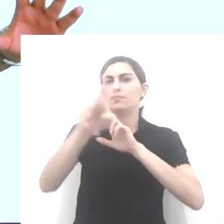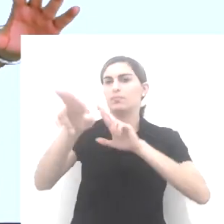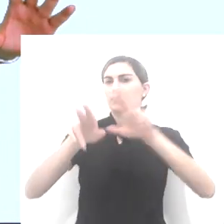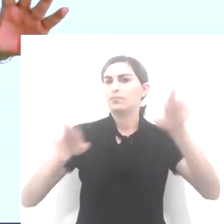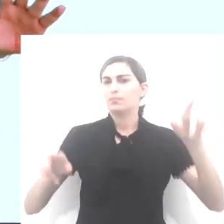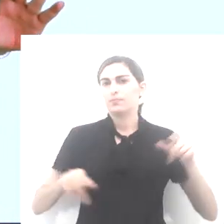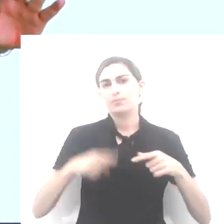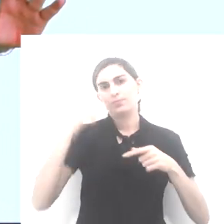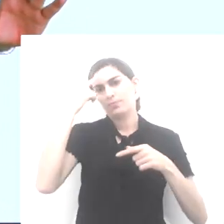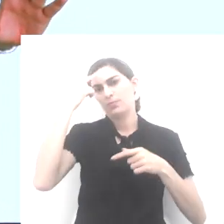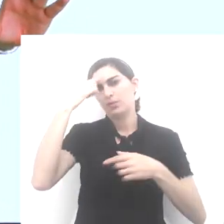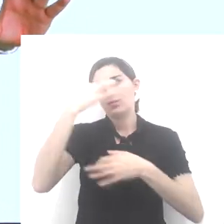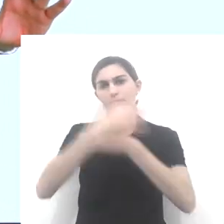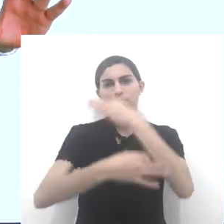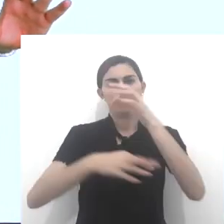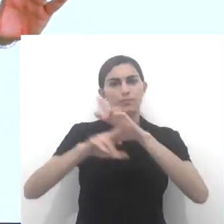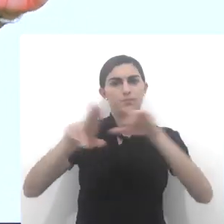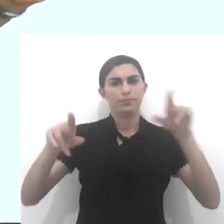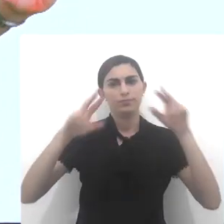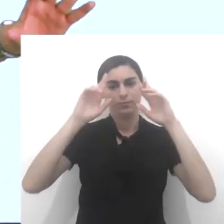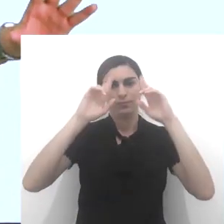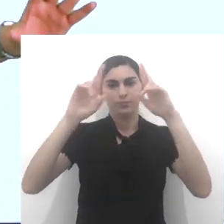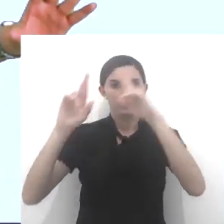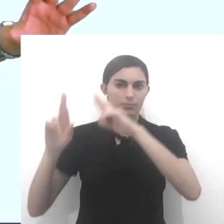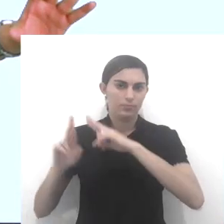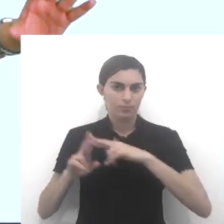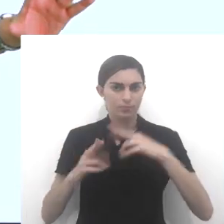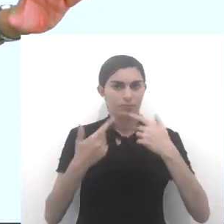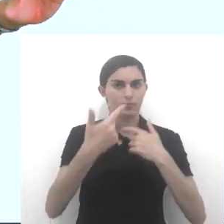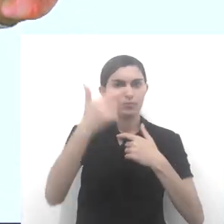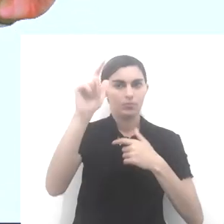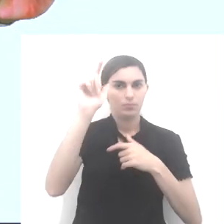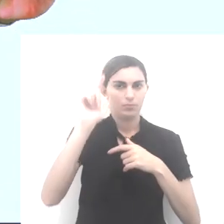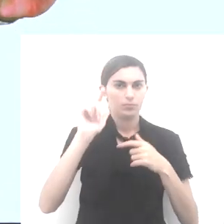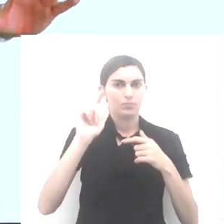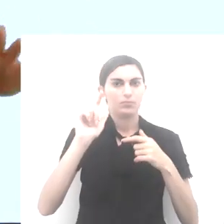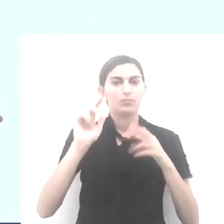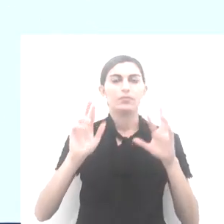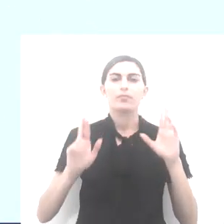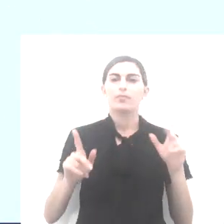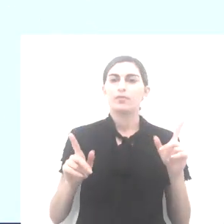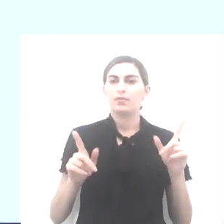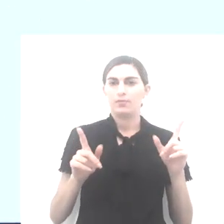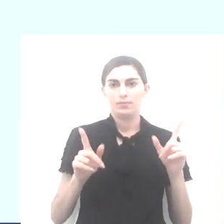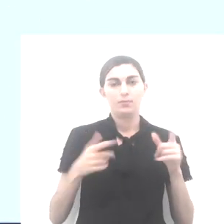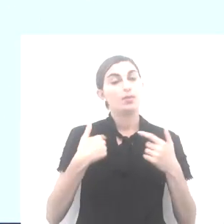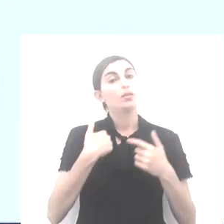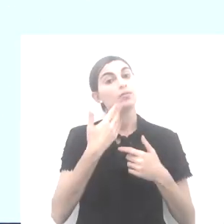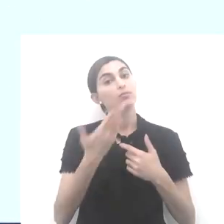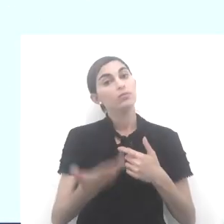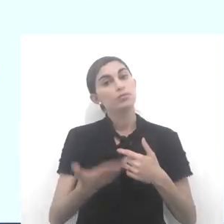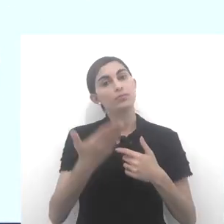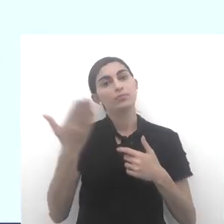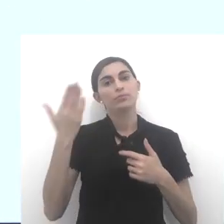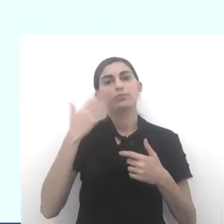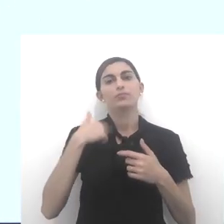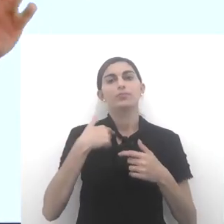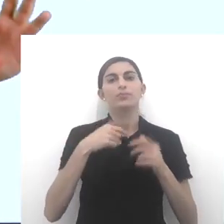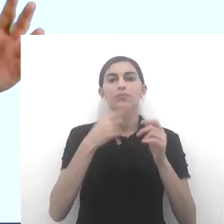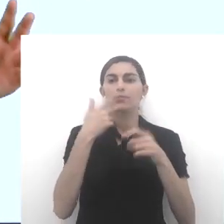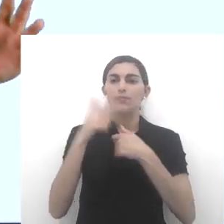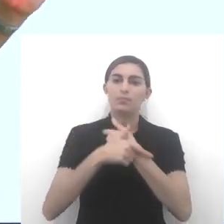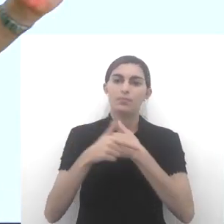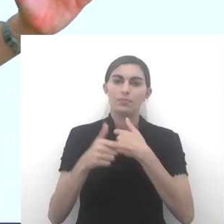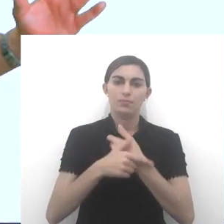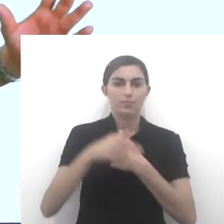da pluralidade de pensamento, de respeitar o outro, por ele ser diferente. Então, é esta a